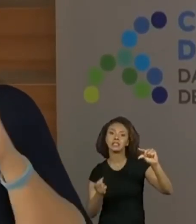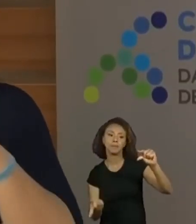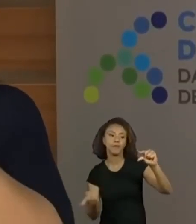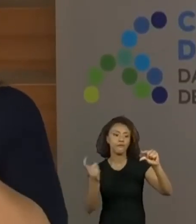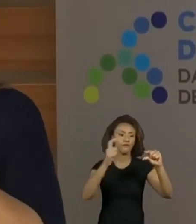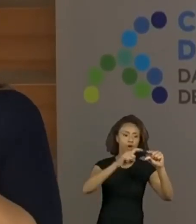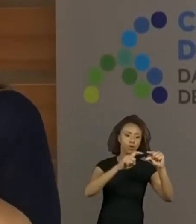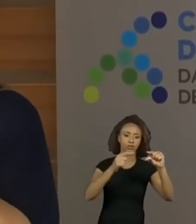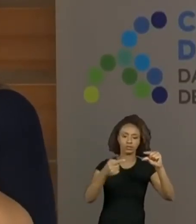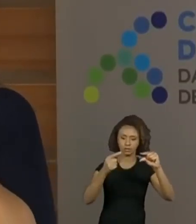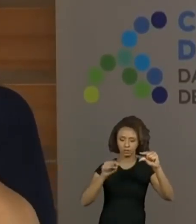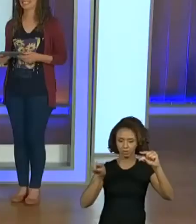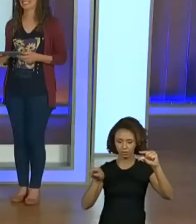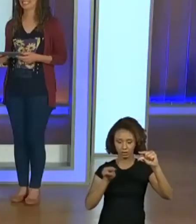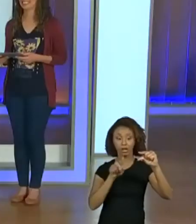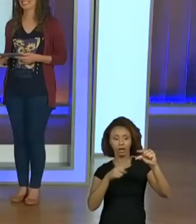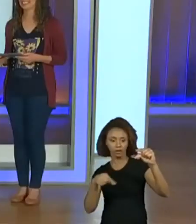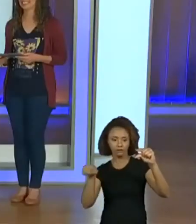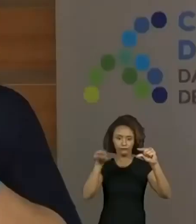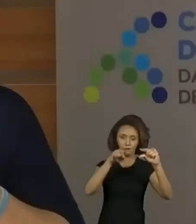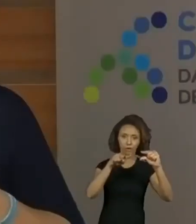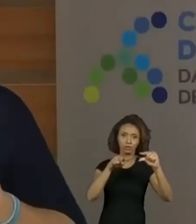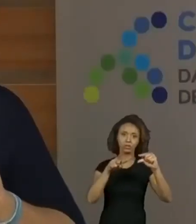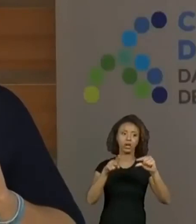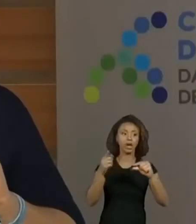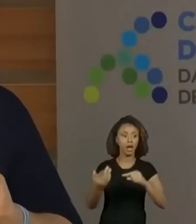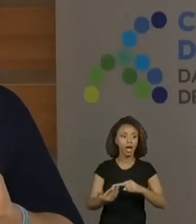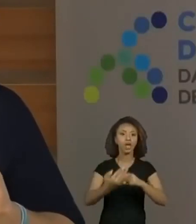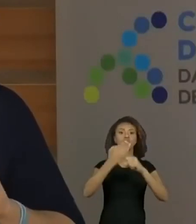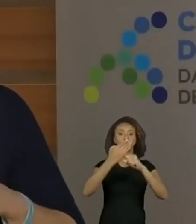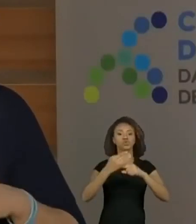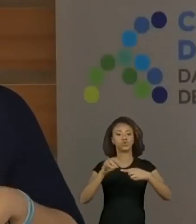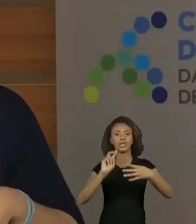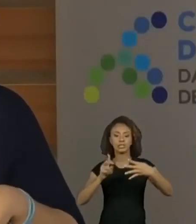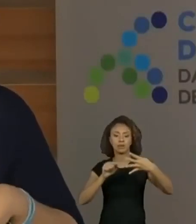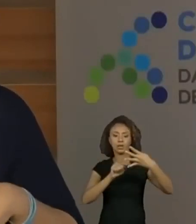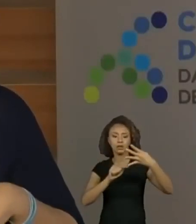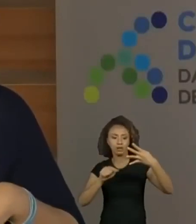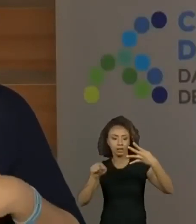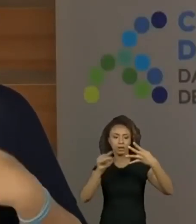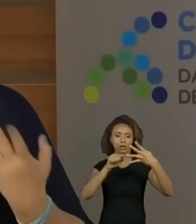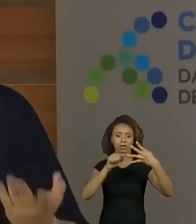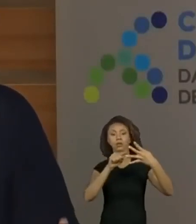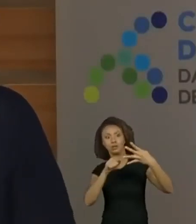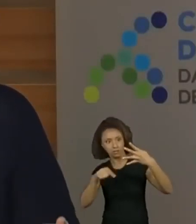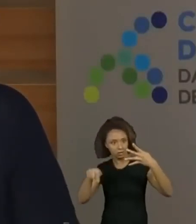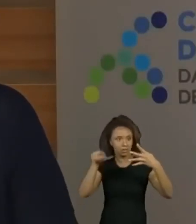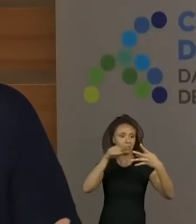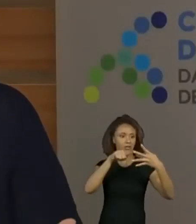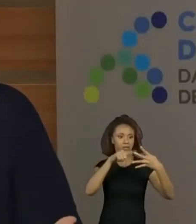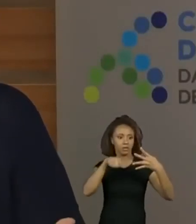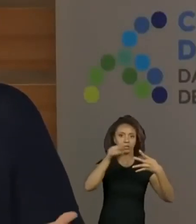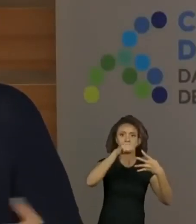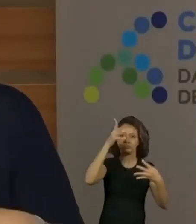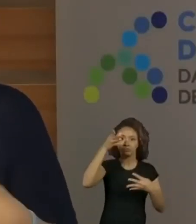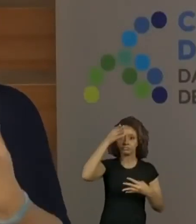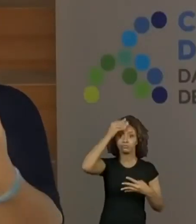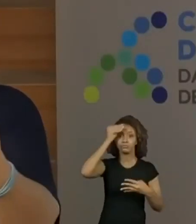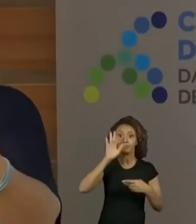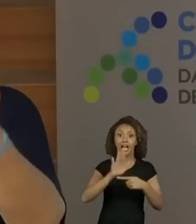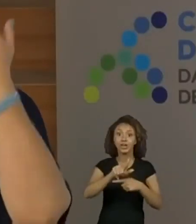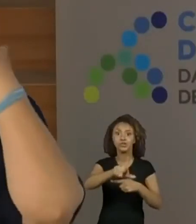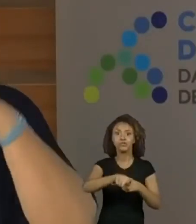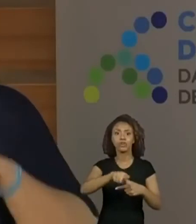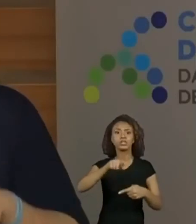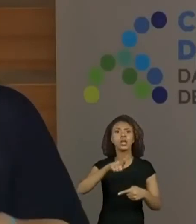né? E uma coisa que eu acho importante a gente lembrar, no material também deles tem essas quadrinhas. Sim. Então, dá para ampliar a leitura de vocês, no